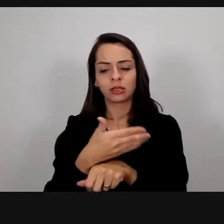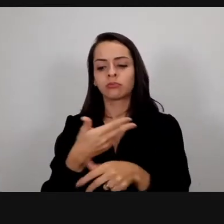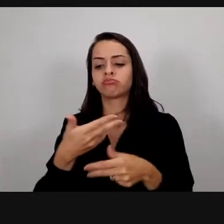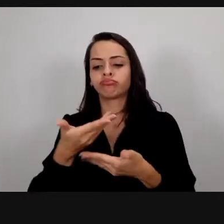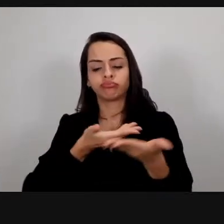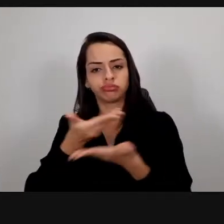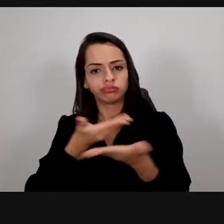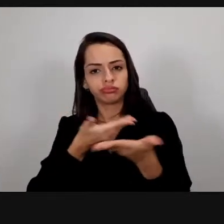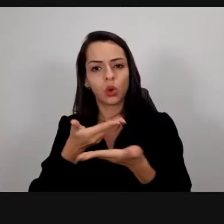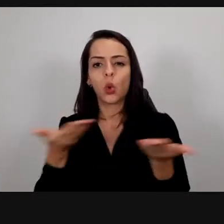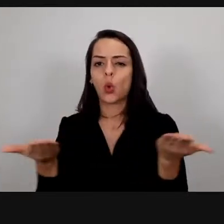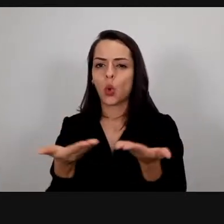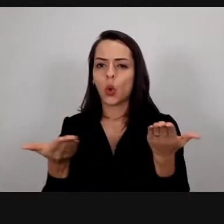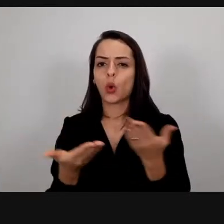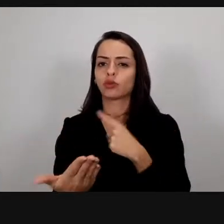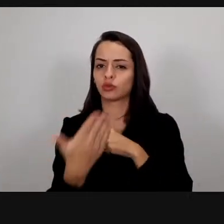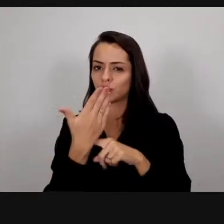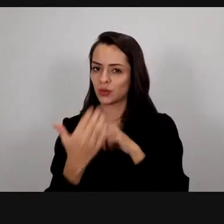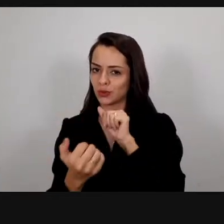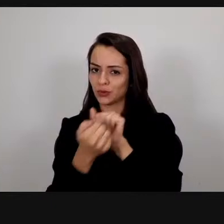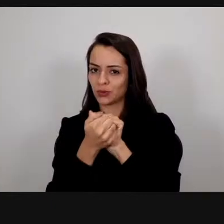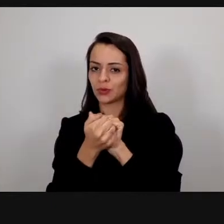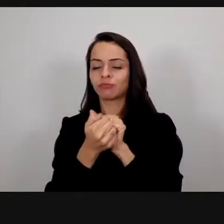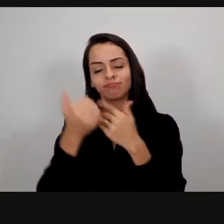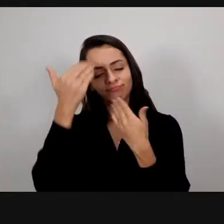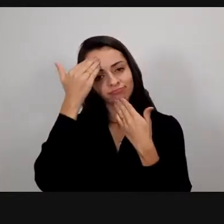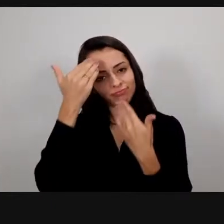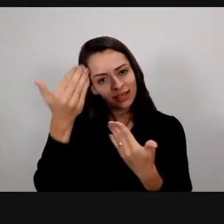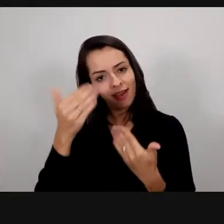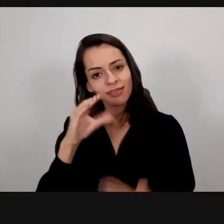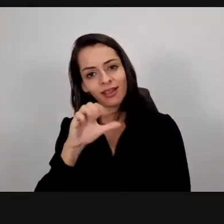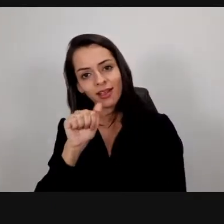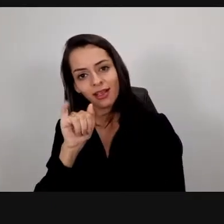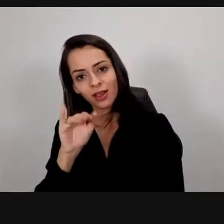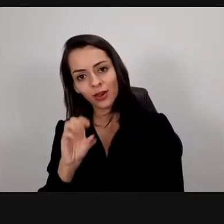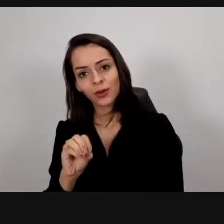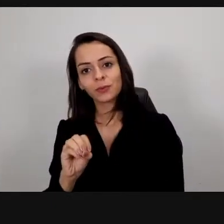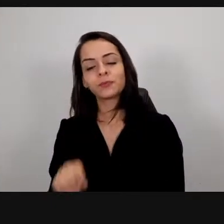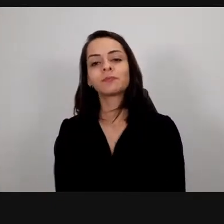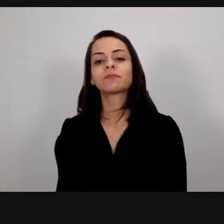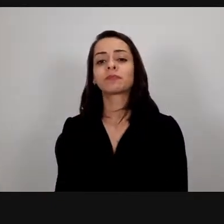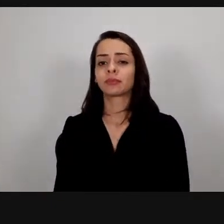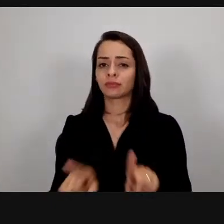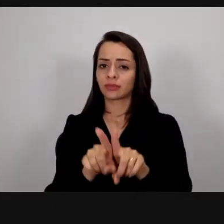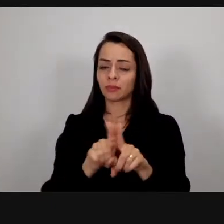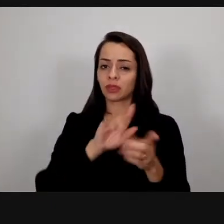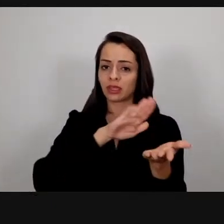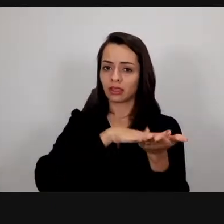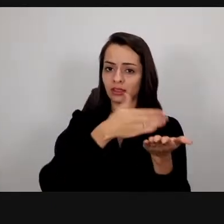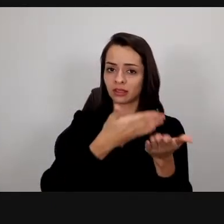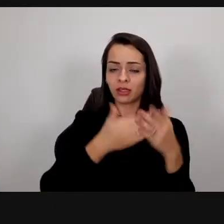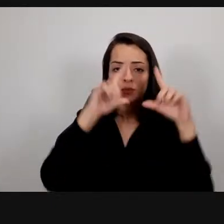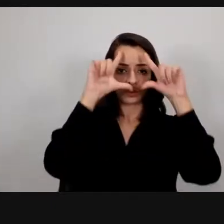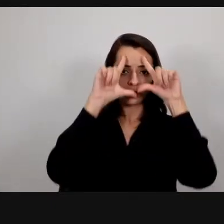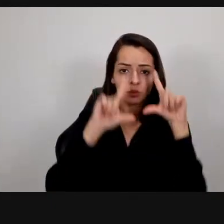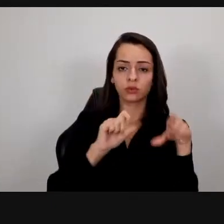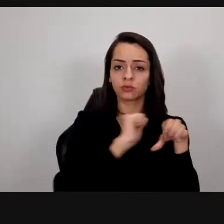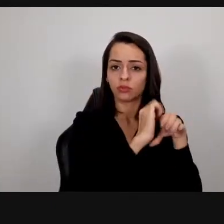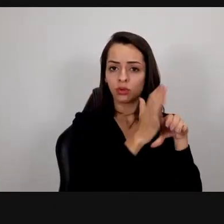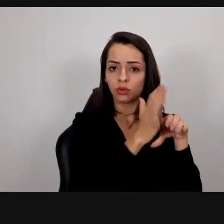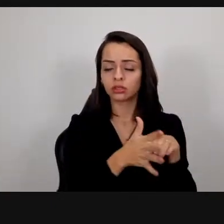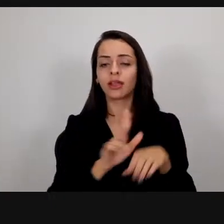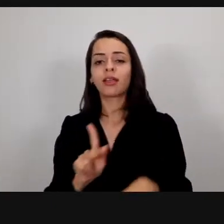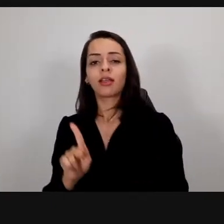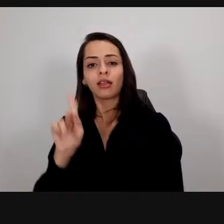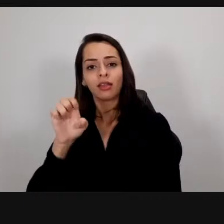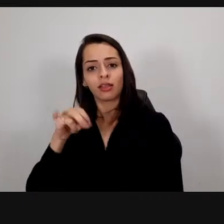esteve aqui conosco está conosco os nossos agradecimentos Caio as intérpretes Luísa do campus Montes Claros Kenia